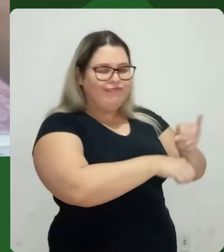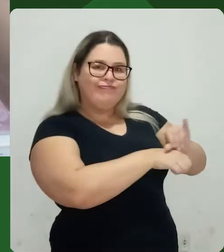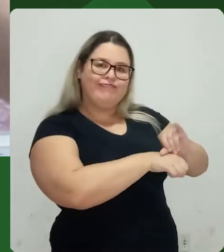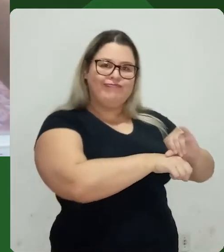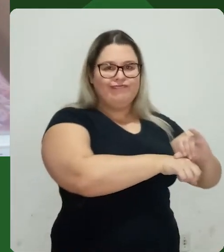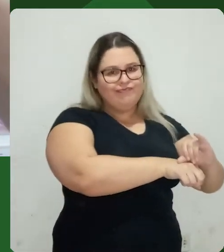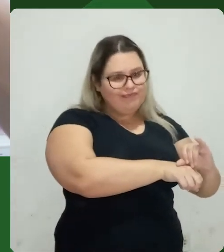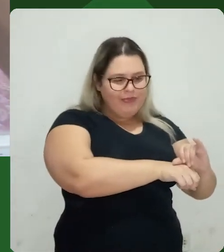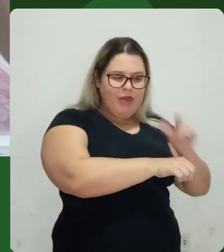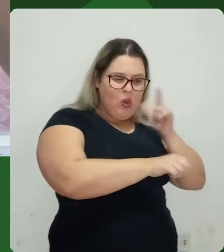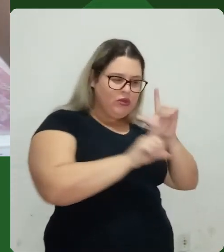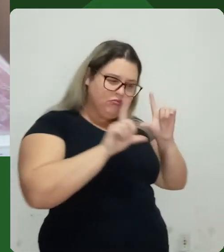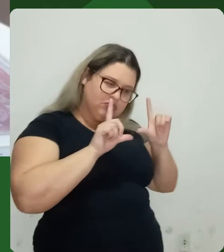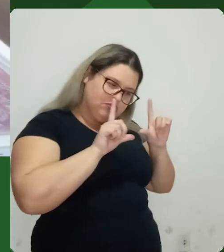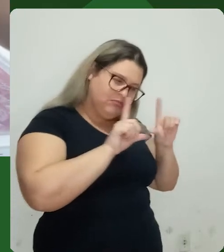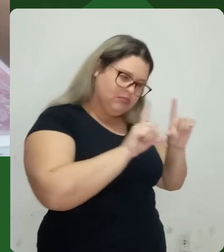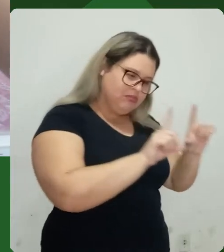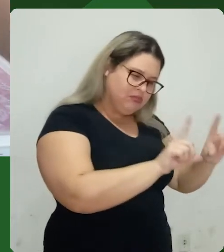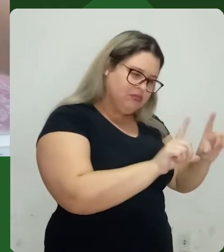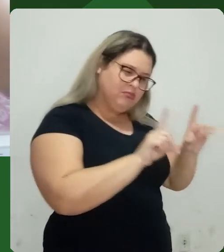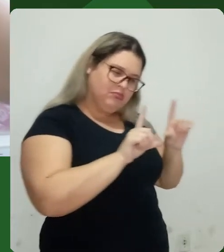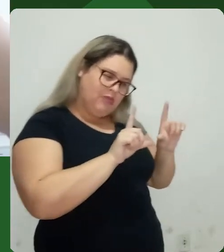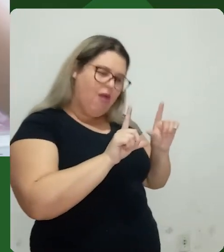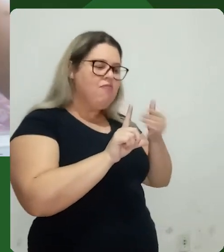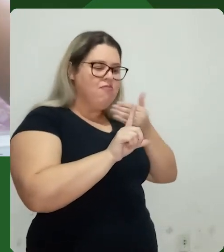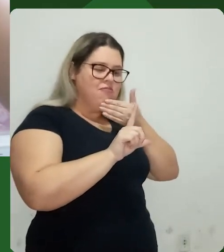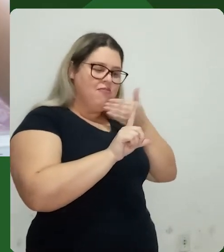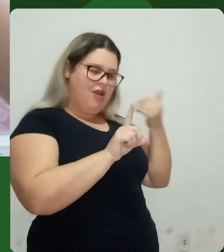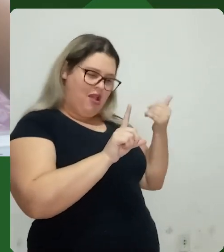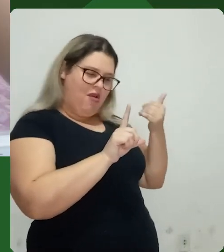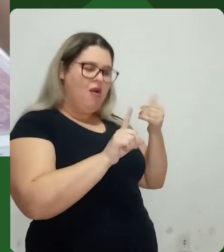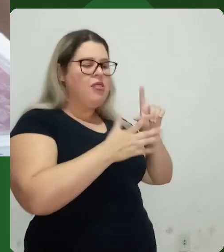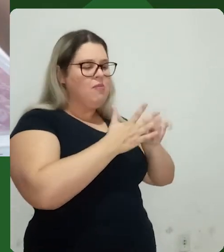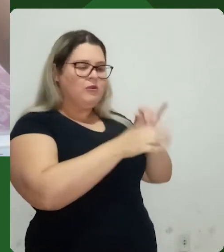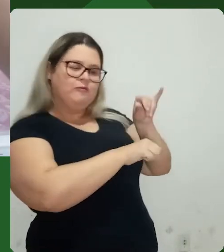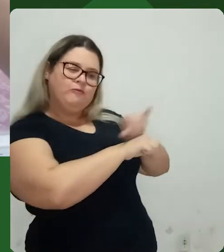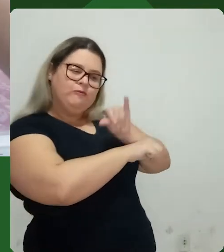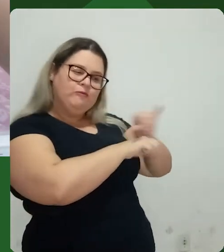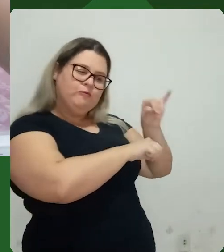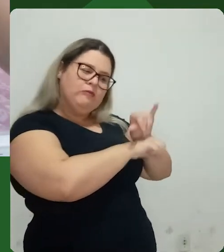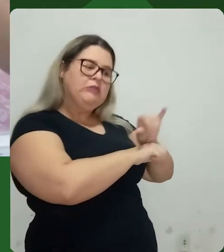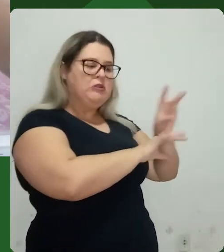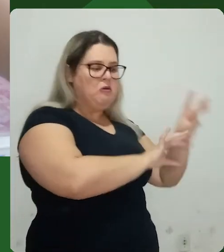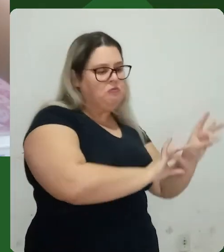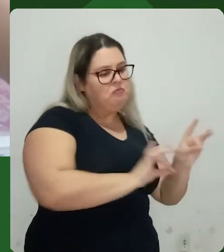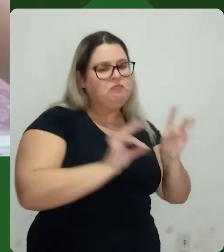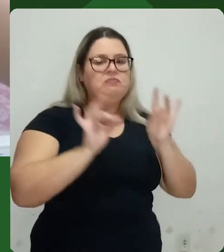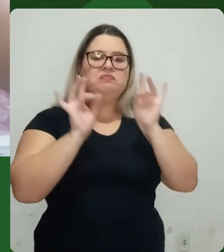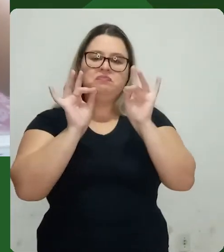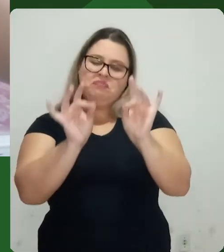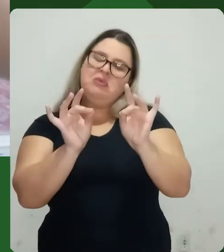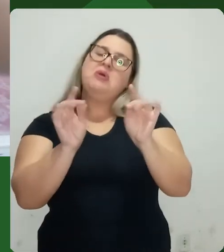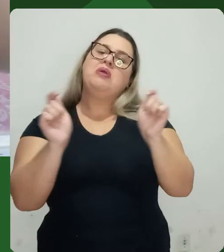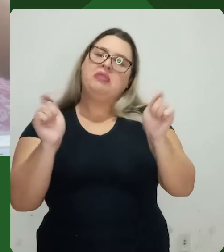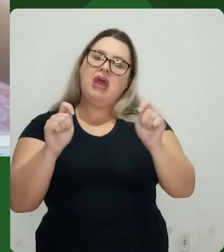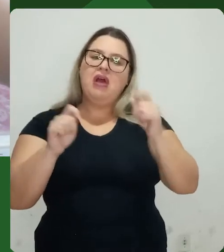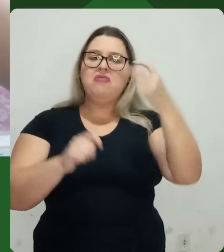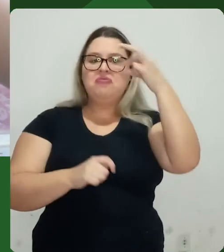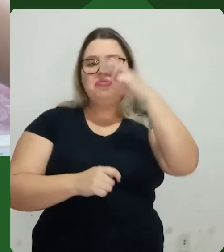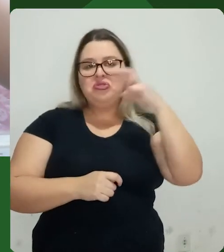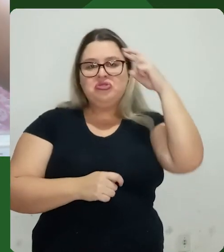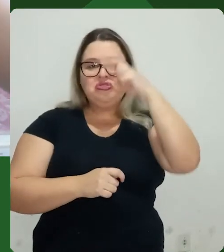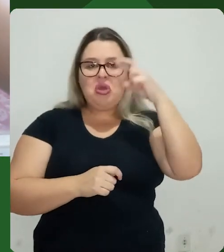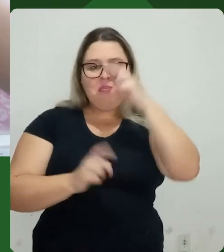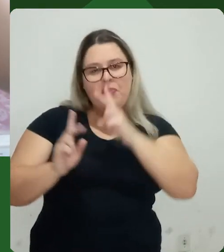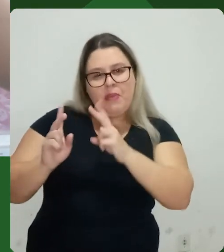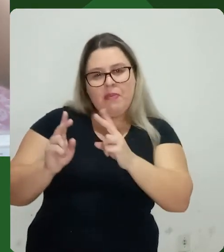reduzido. Mas enfim, nesse outro posicionamento eu acabei tendo um enquadramento melhor e precisando depois trabalhar isso num programa